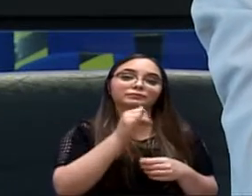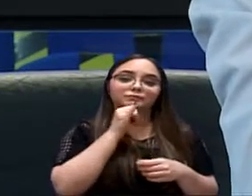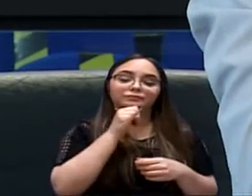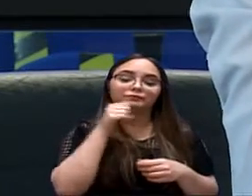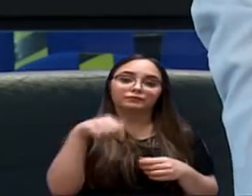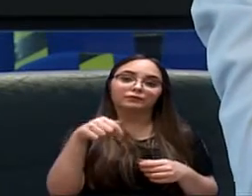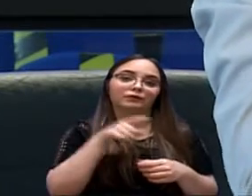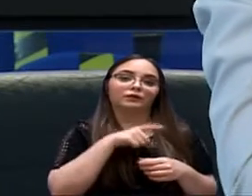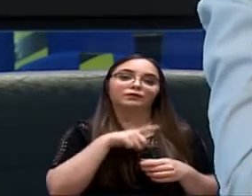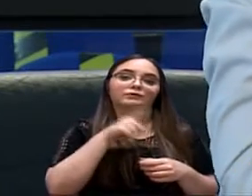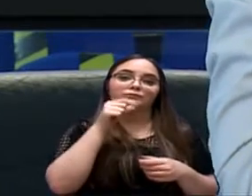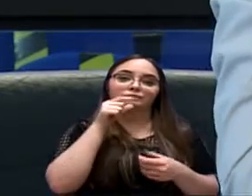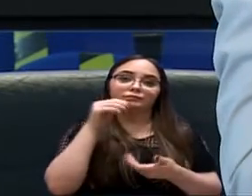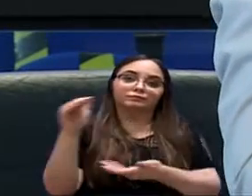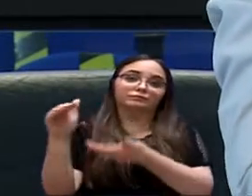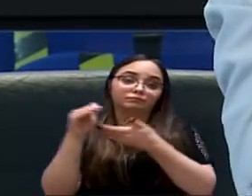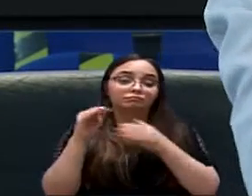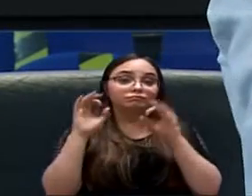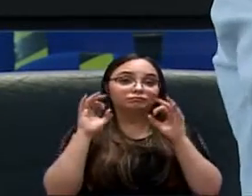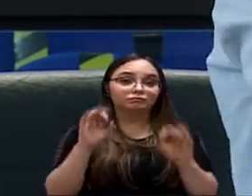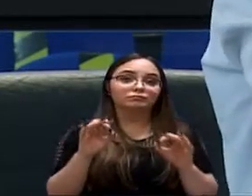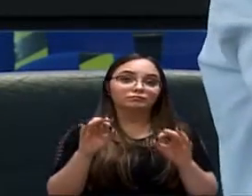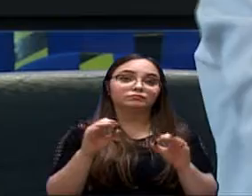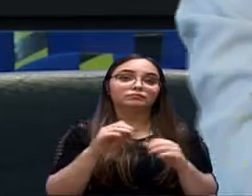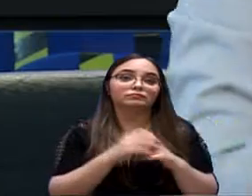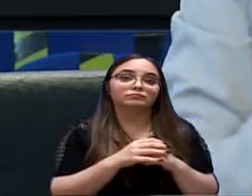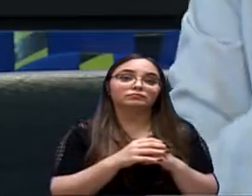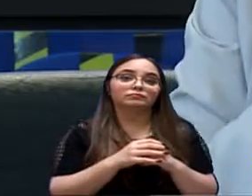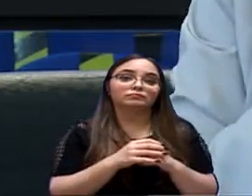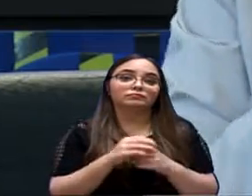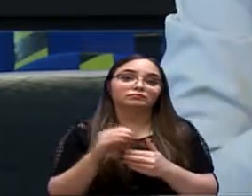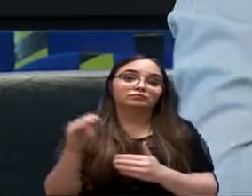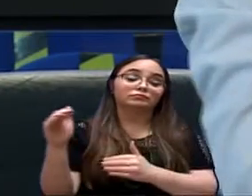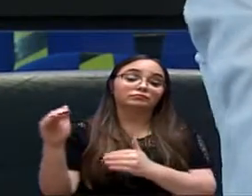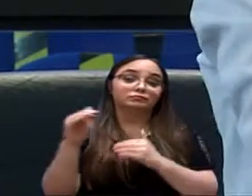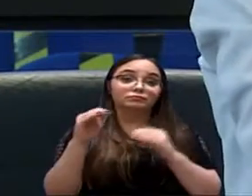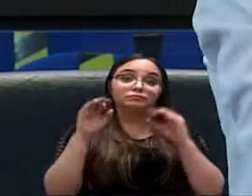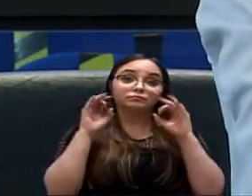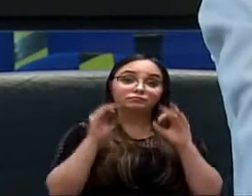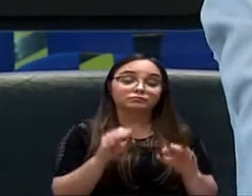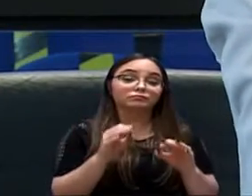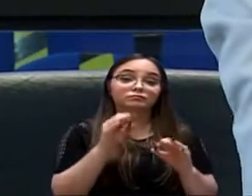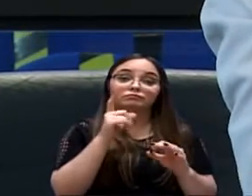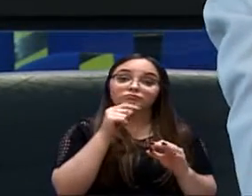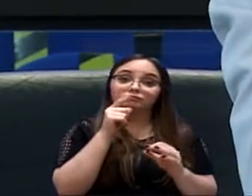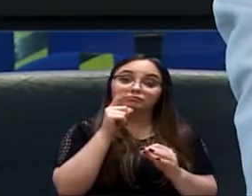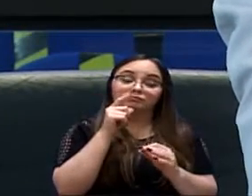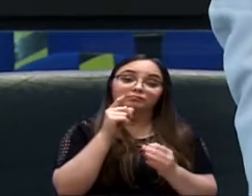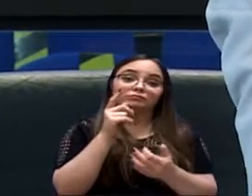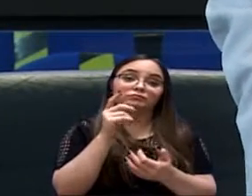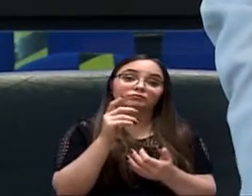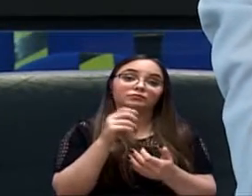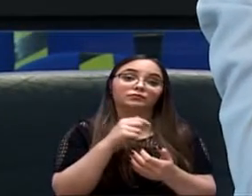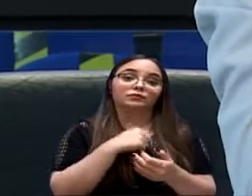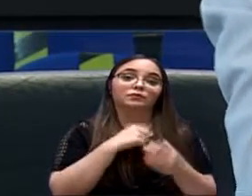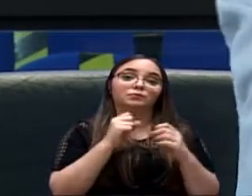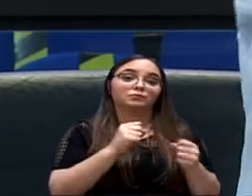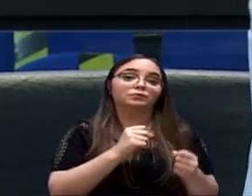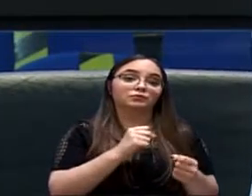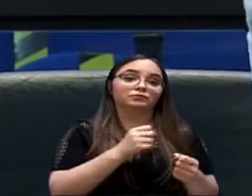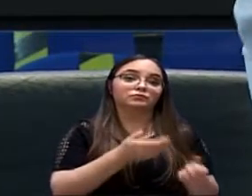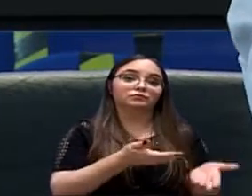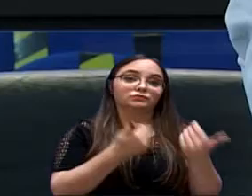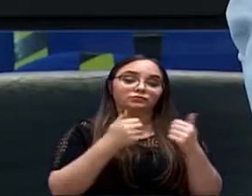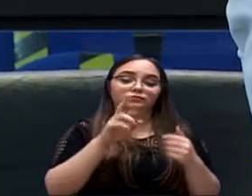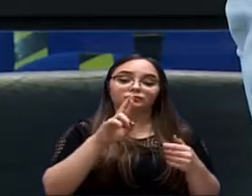quantidade de água definida, senhores vereadores, senhora vereadora, uma quantidade de água definida que eu posso tirar da represa. Eu não